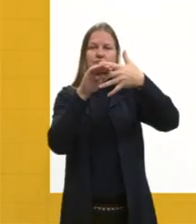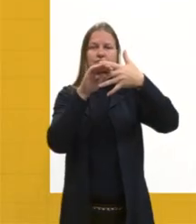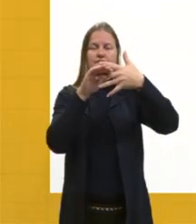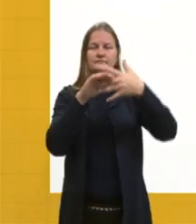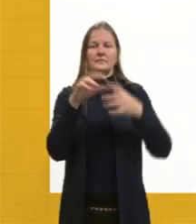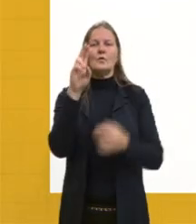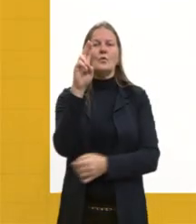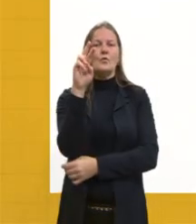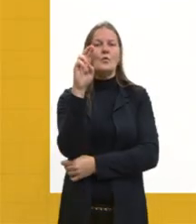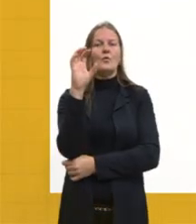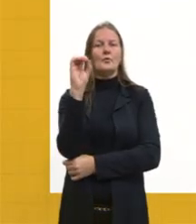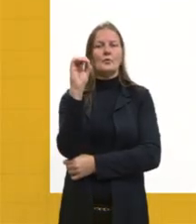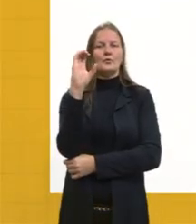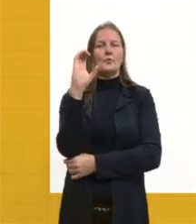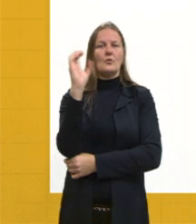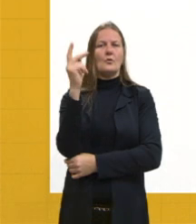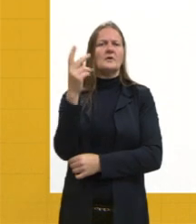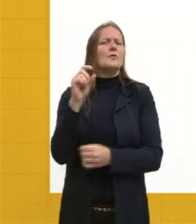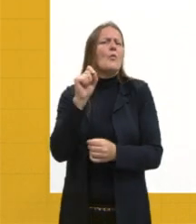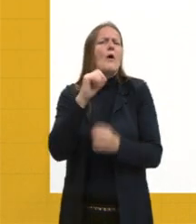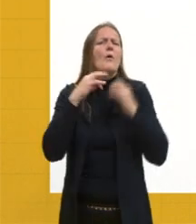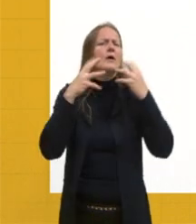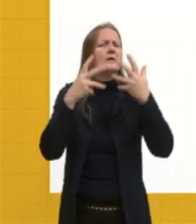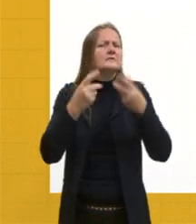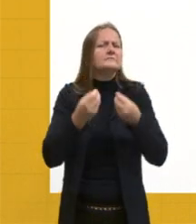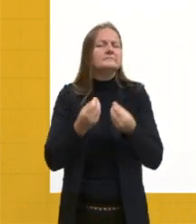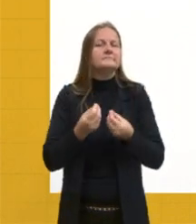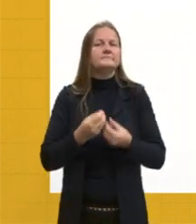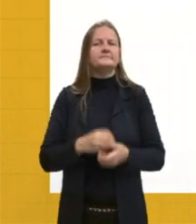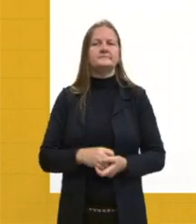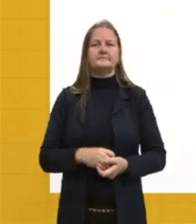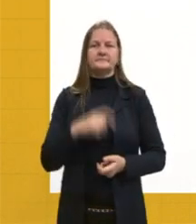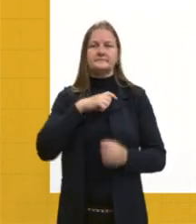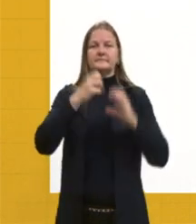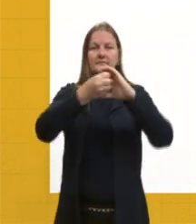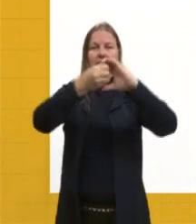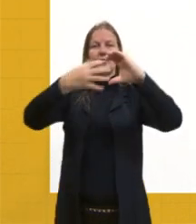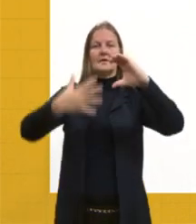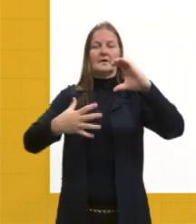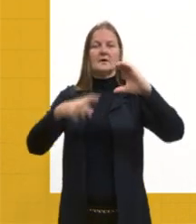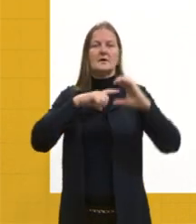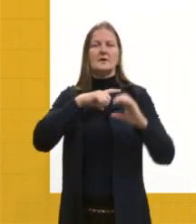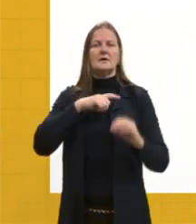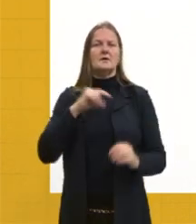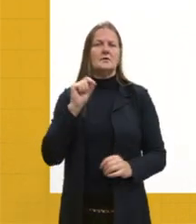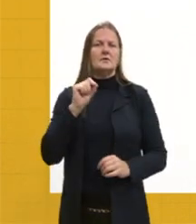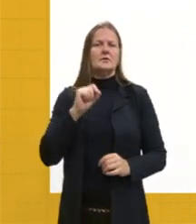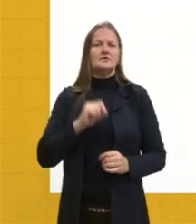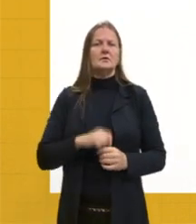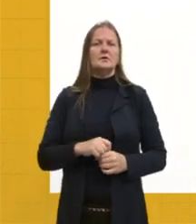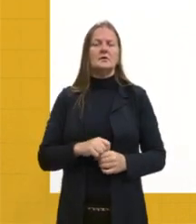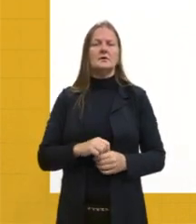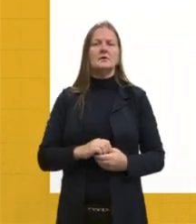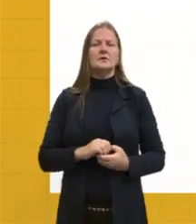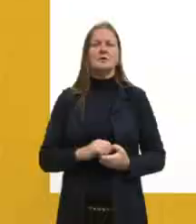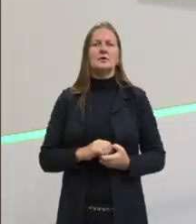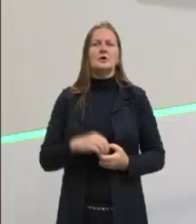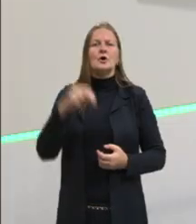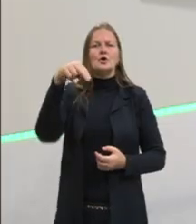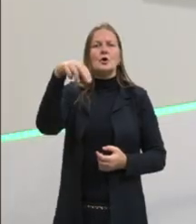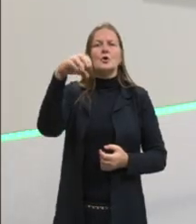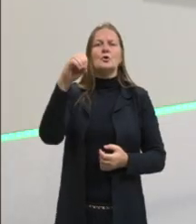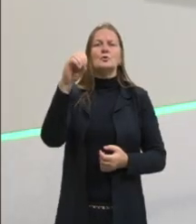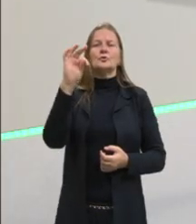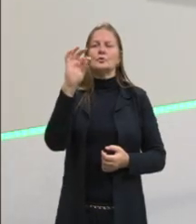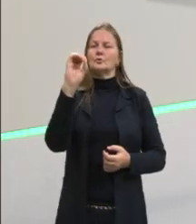Urucordata. Que bichos são esses? Eles caracterizam-se por possuir a notocorda na região da